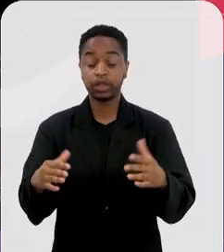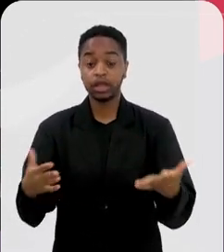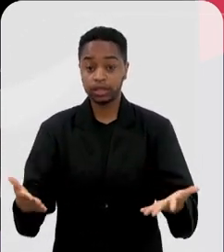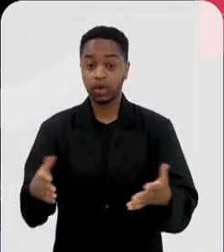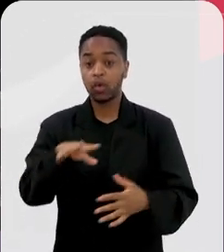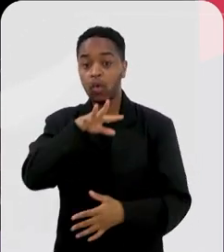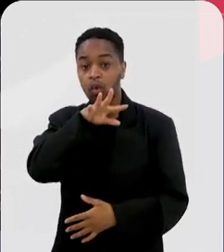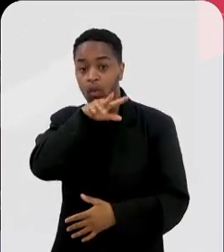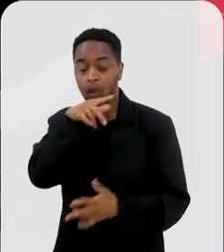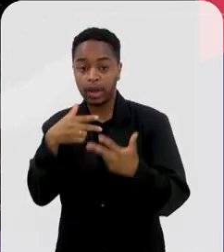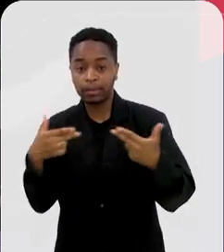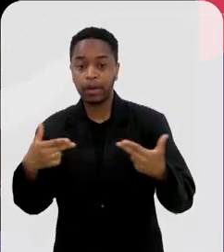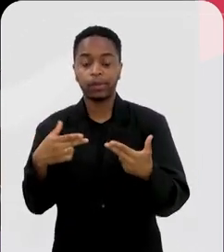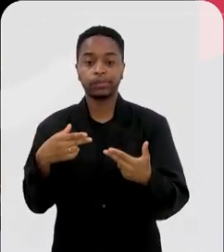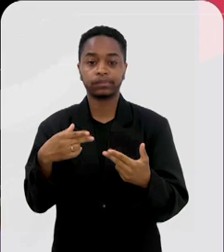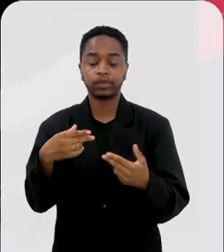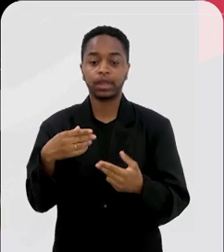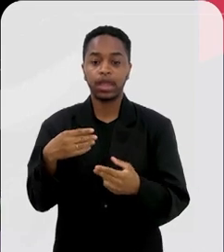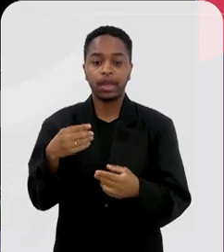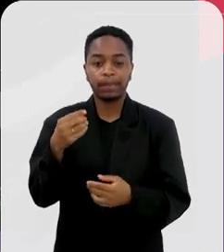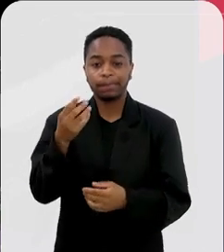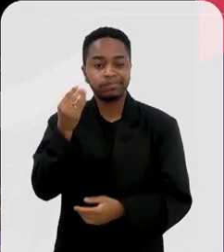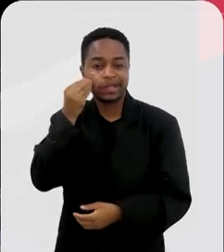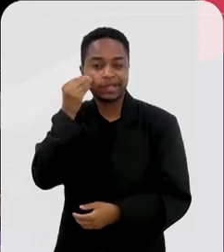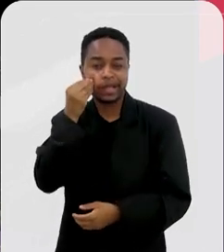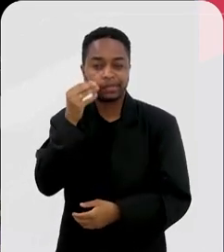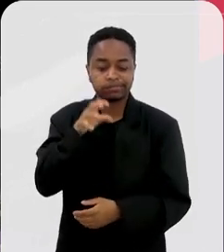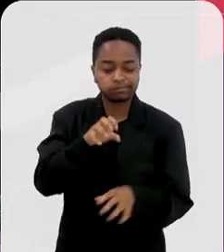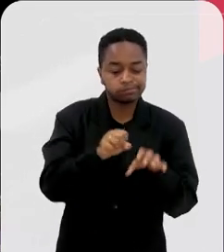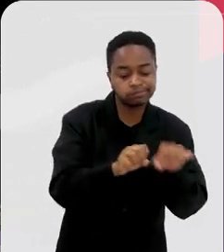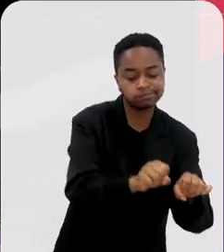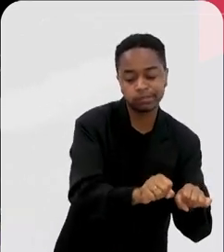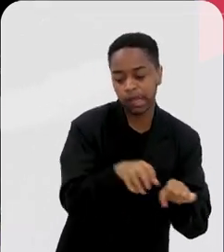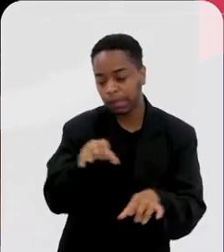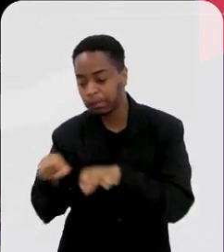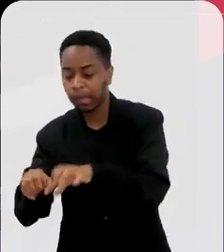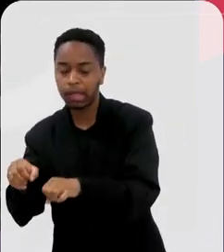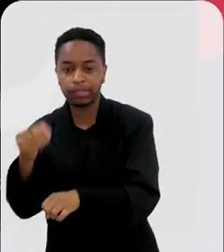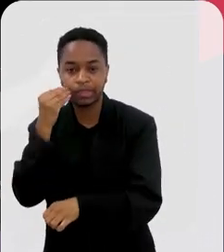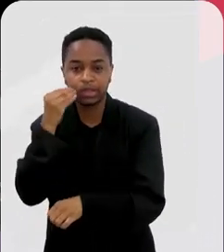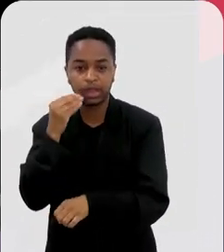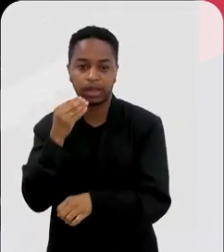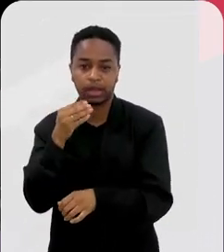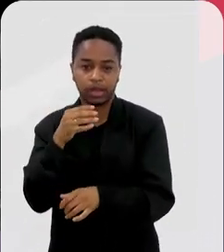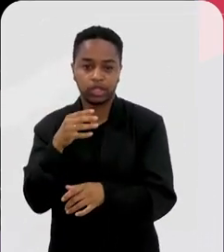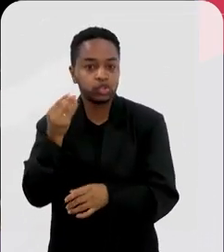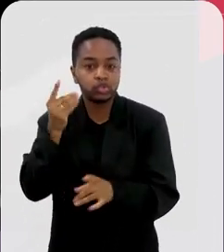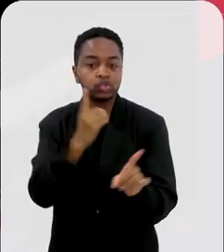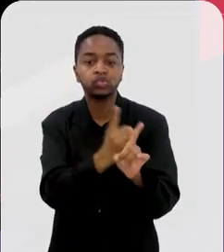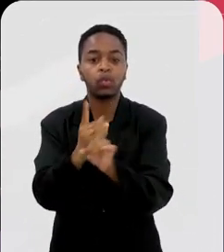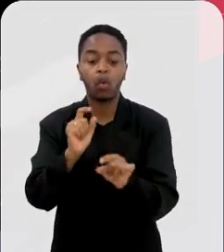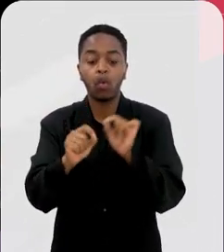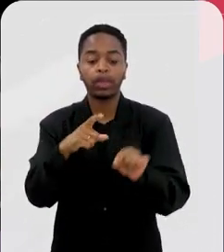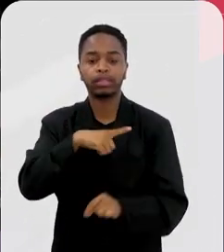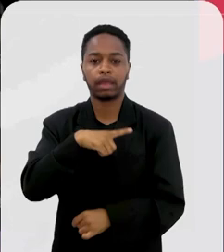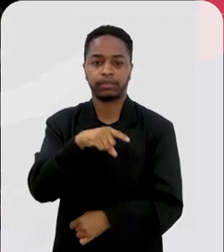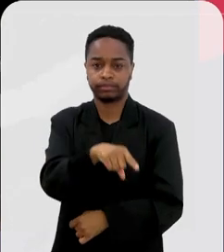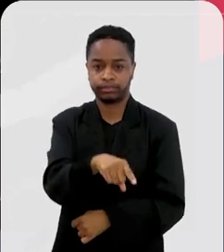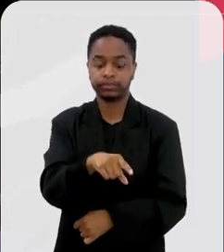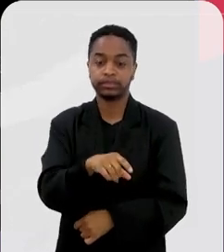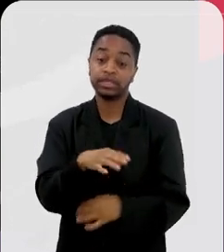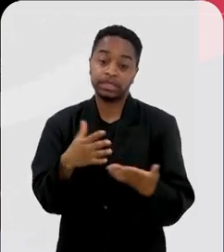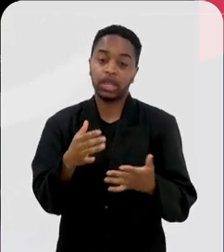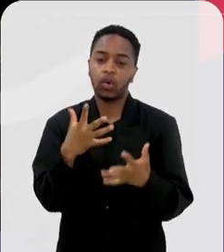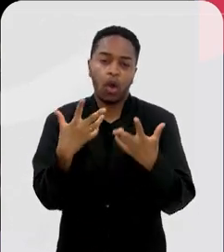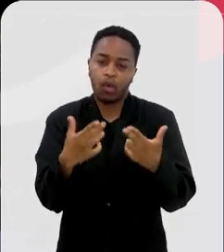tendência é que o animal vai explorar esses objetos. É como se fosse uma criança que estava num lugar vazio, né, explorou todo o lugar e